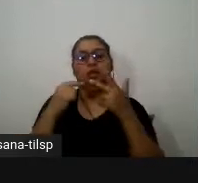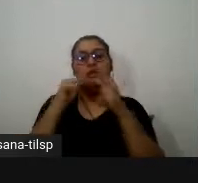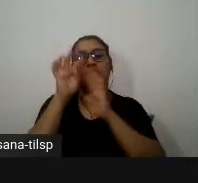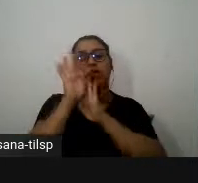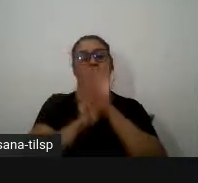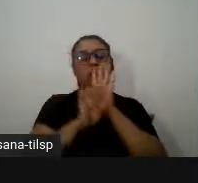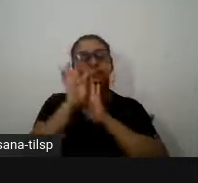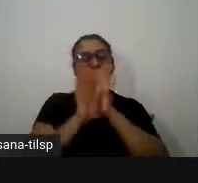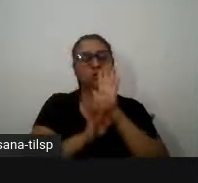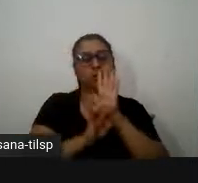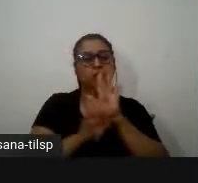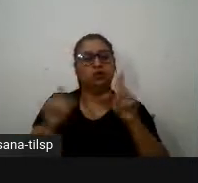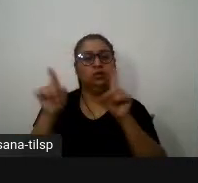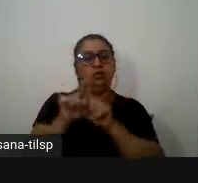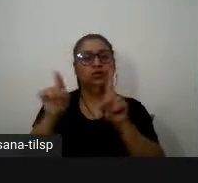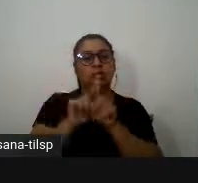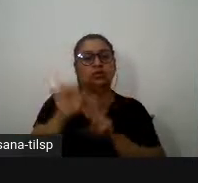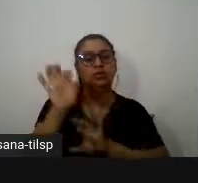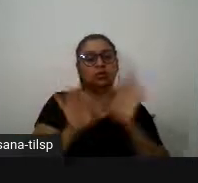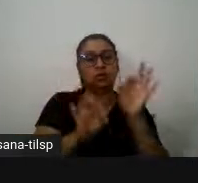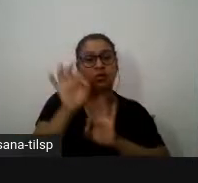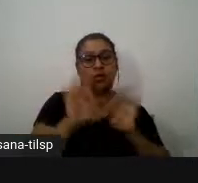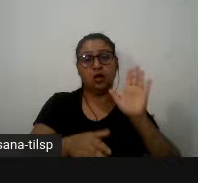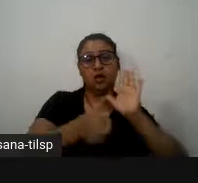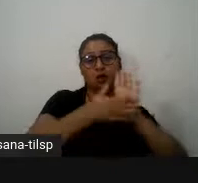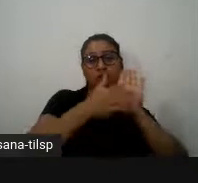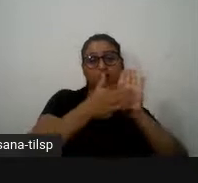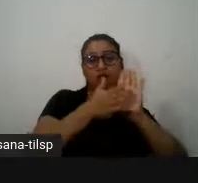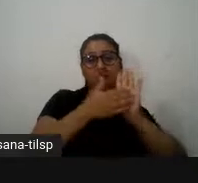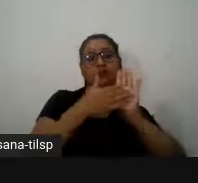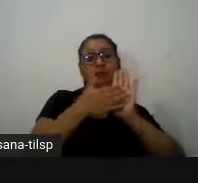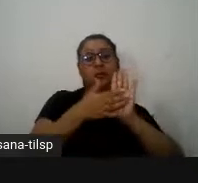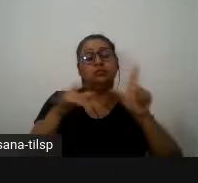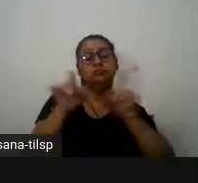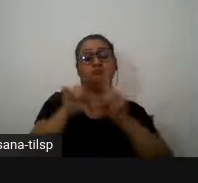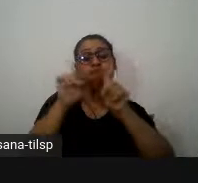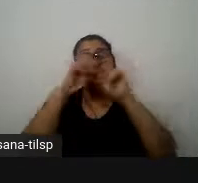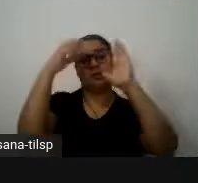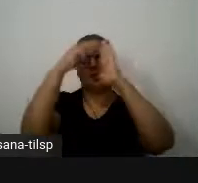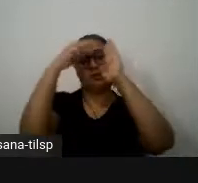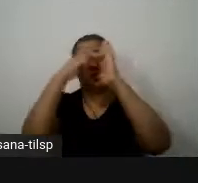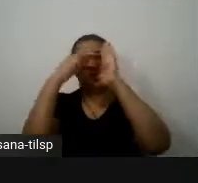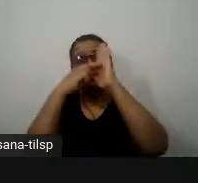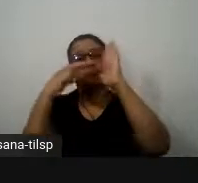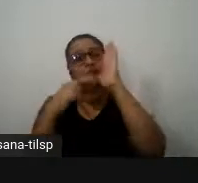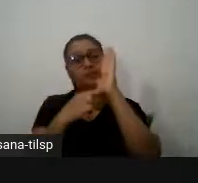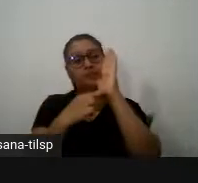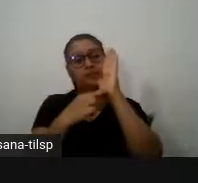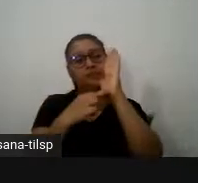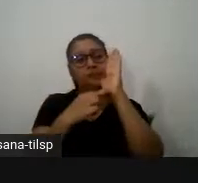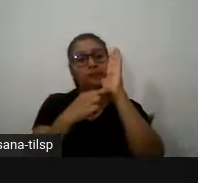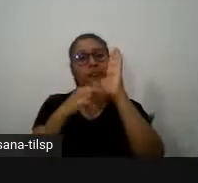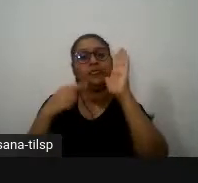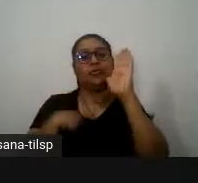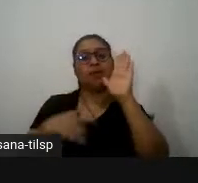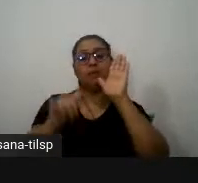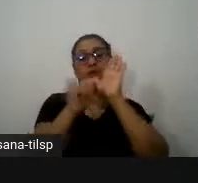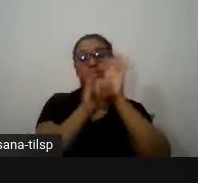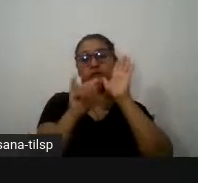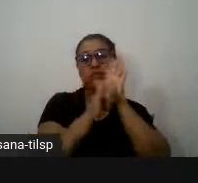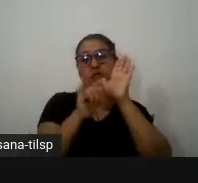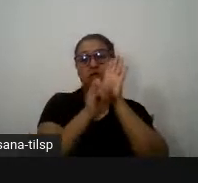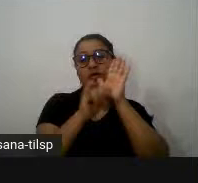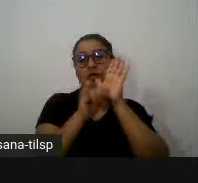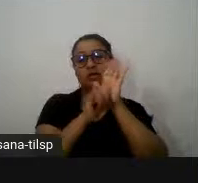diferentes planos organizacionais e são esses parâmetros de género que vão estabelecer a identidade do género em questão